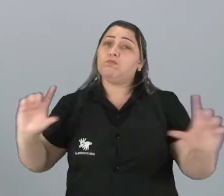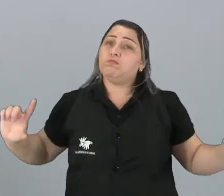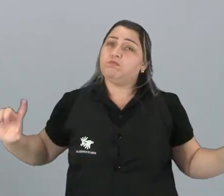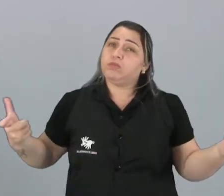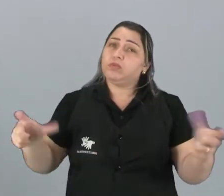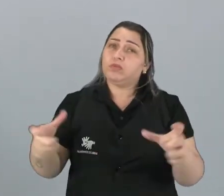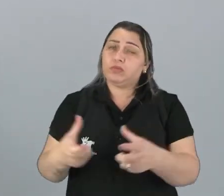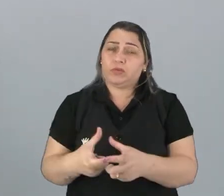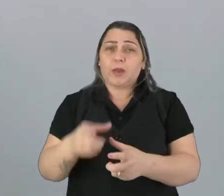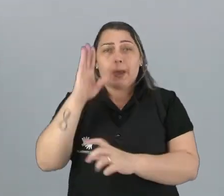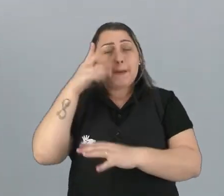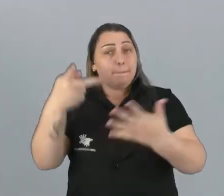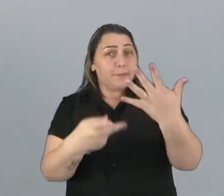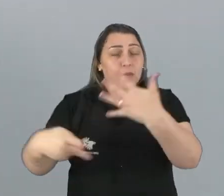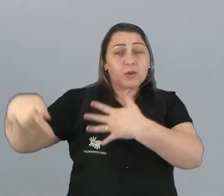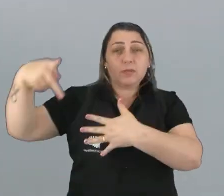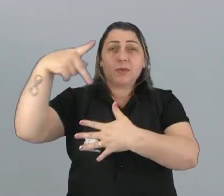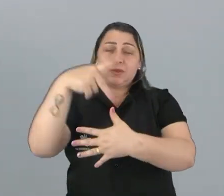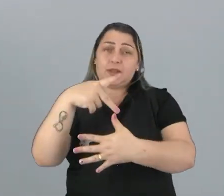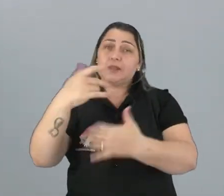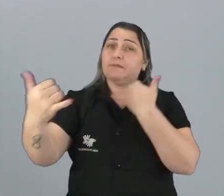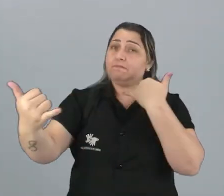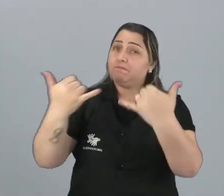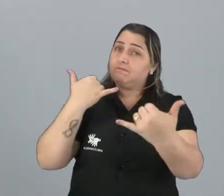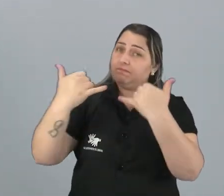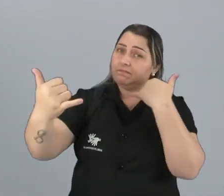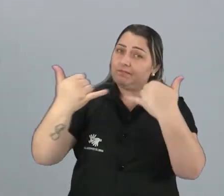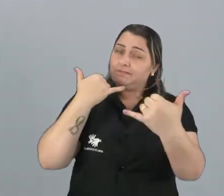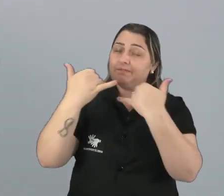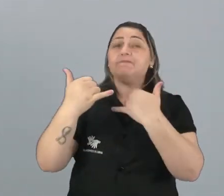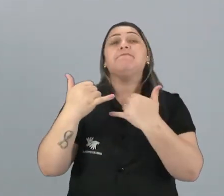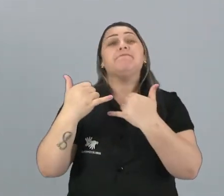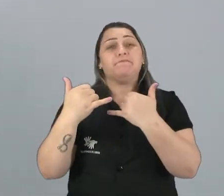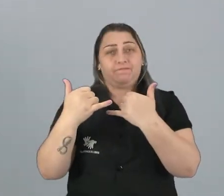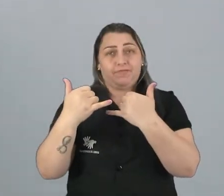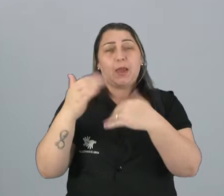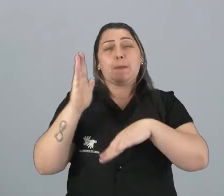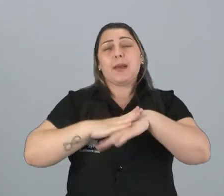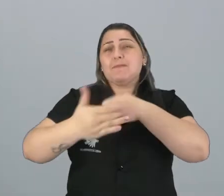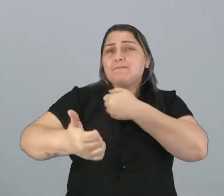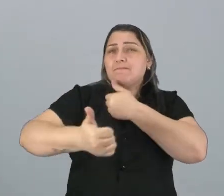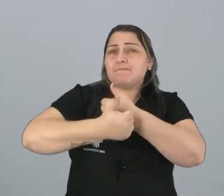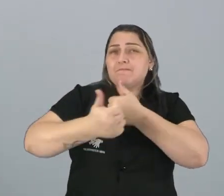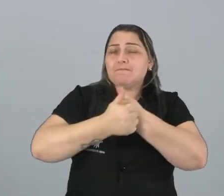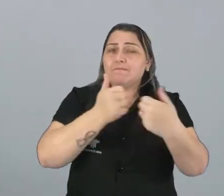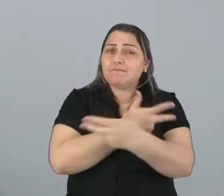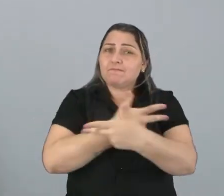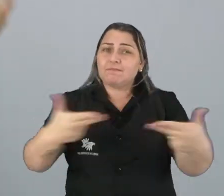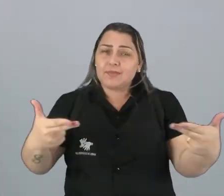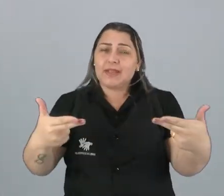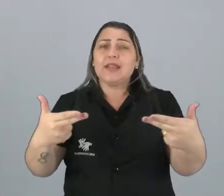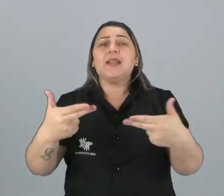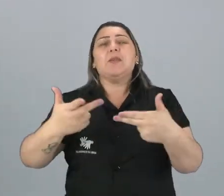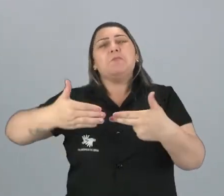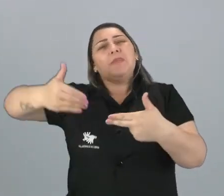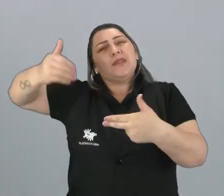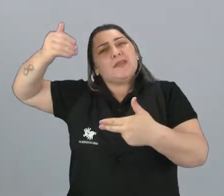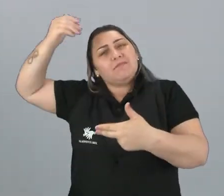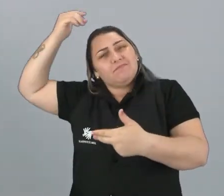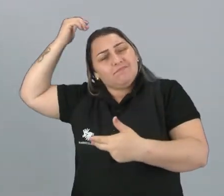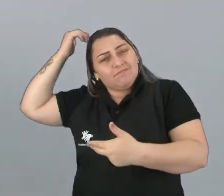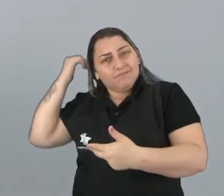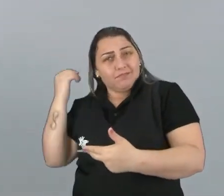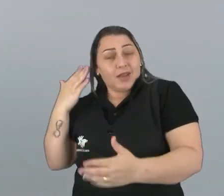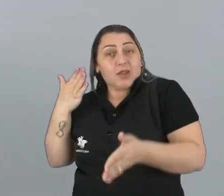principalmente do ponto de vista das informações, que as coisas ficaram mais perto. Enquanto que em tempos, em séculos passados,